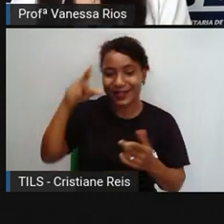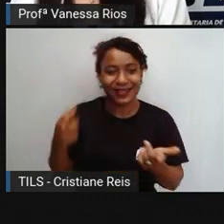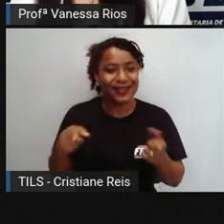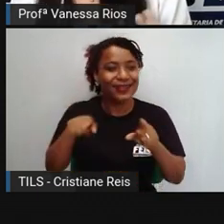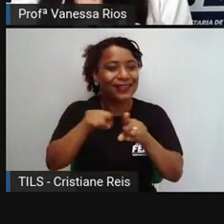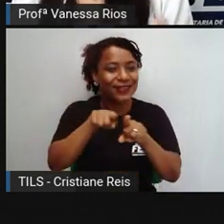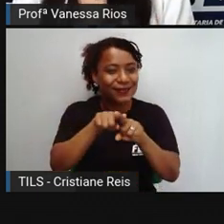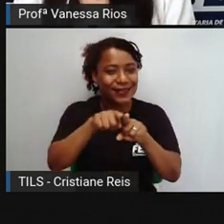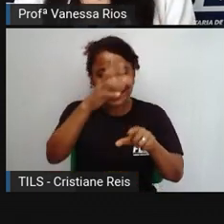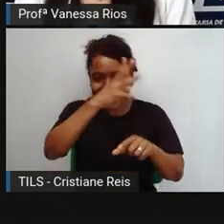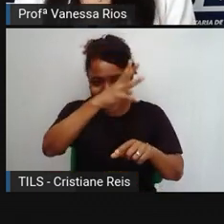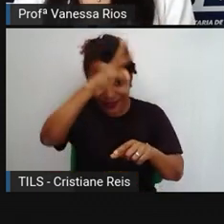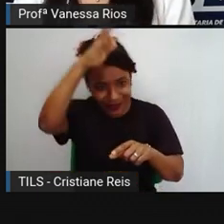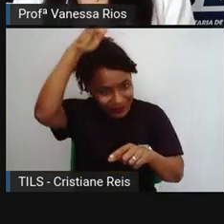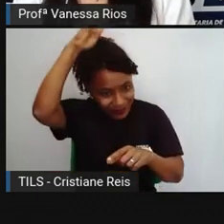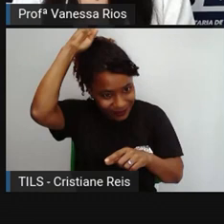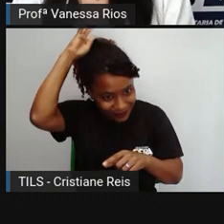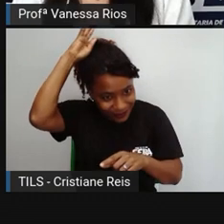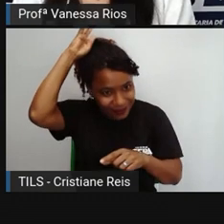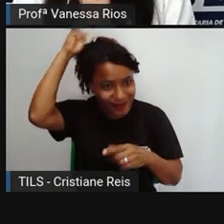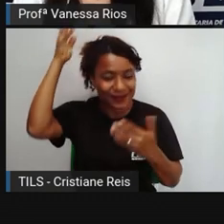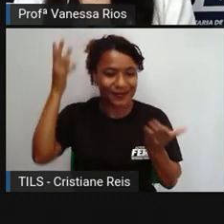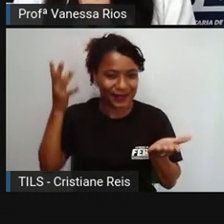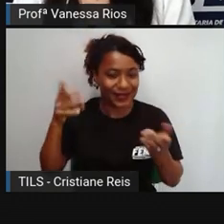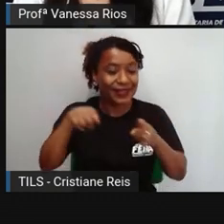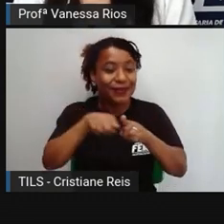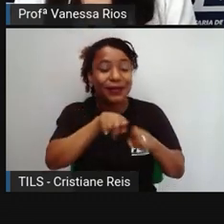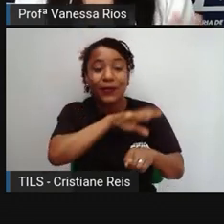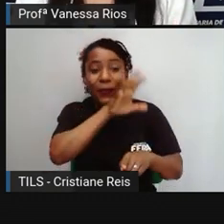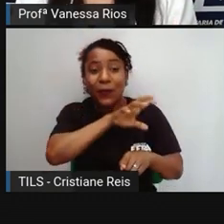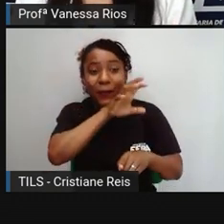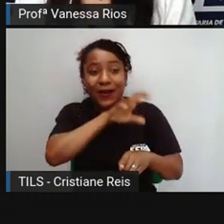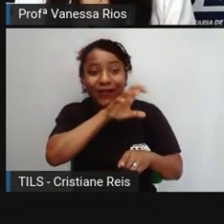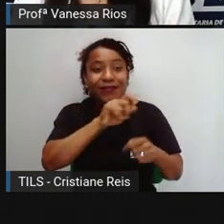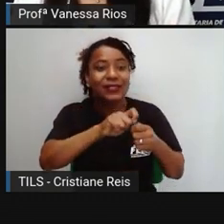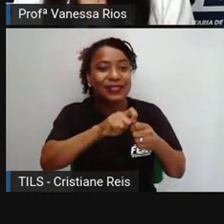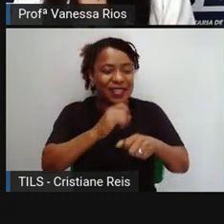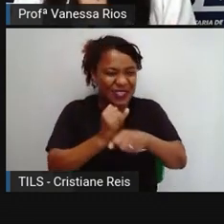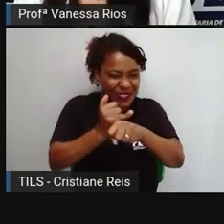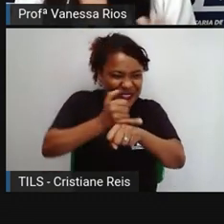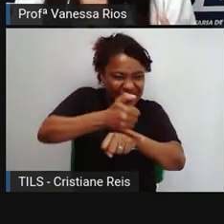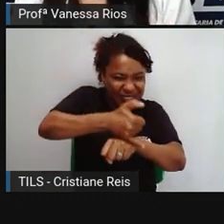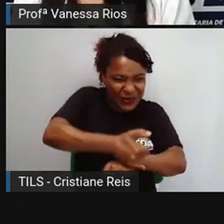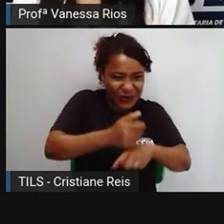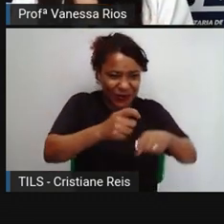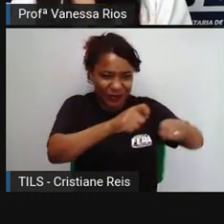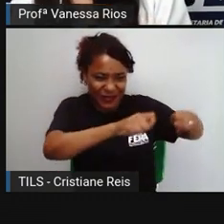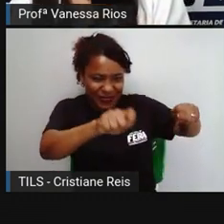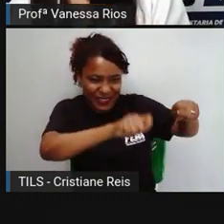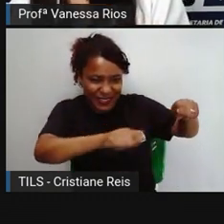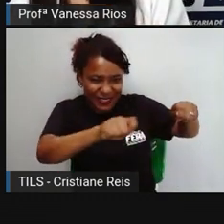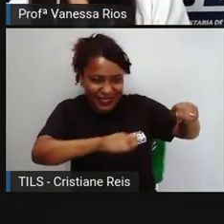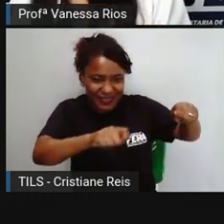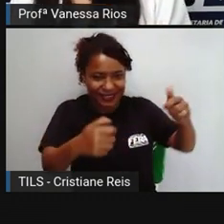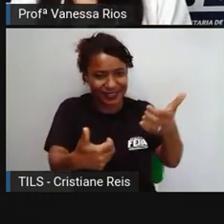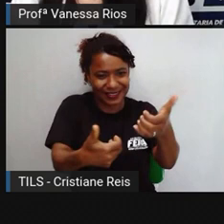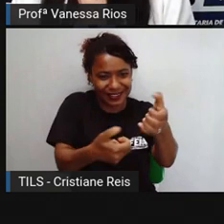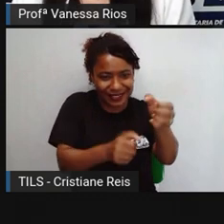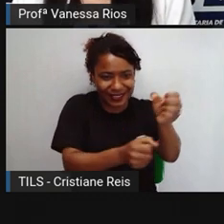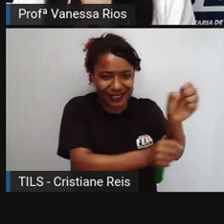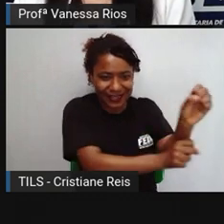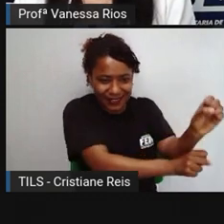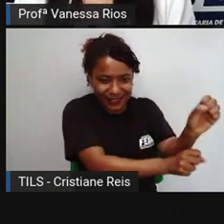peles de animais para fazer pergaminhos e deixar lá os seus escritos, os seus registros escritos.